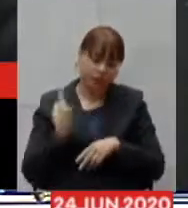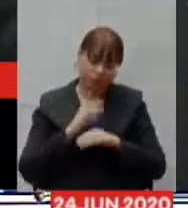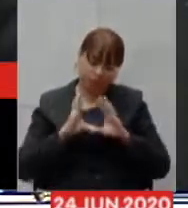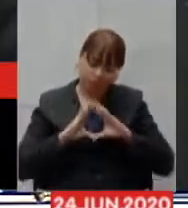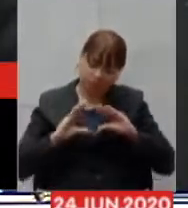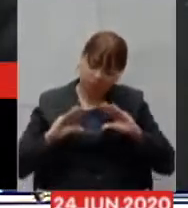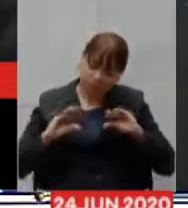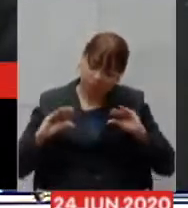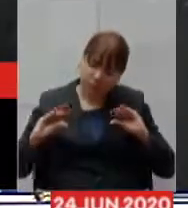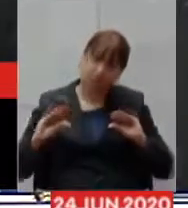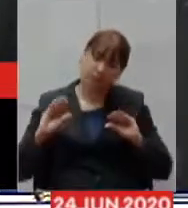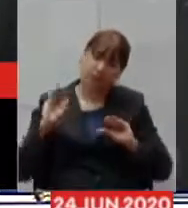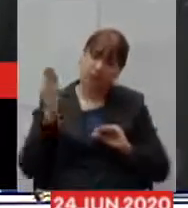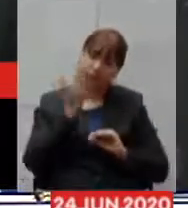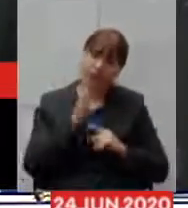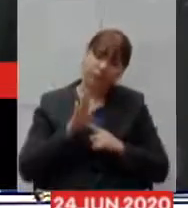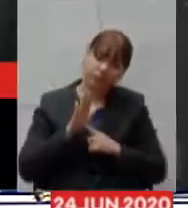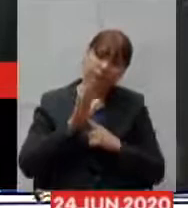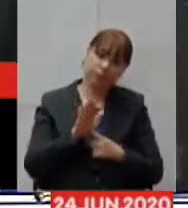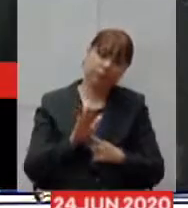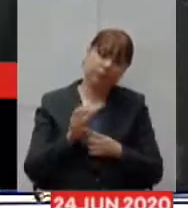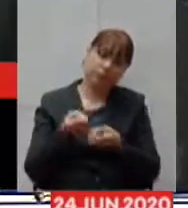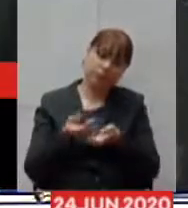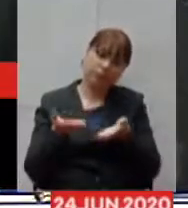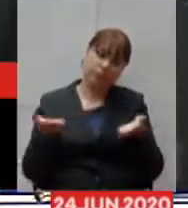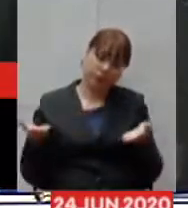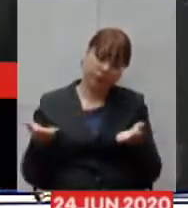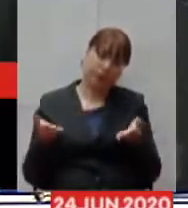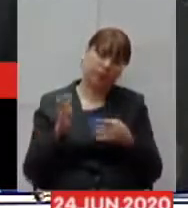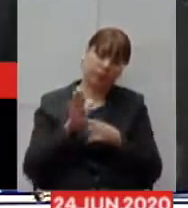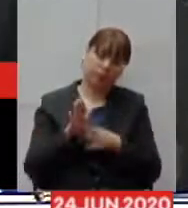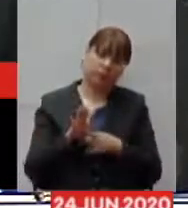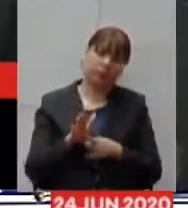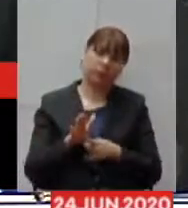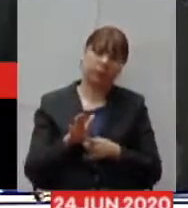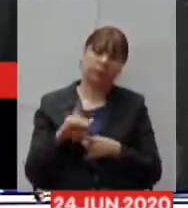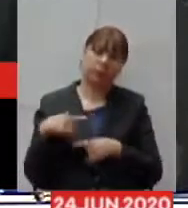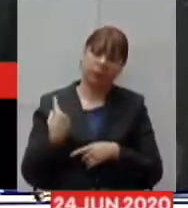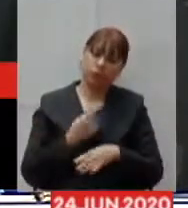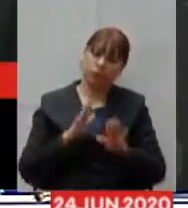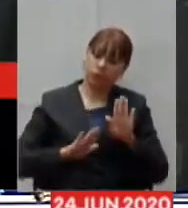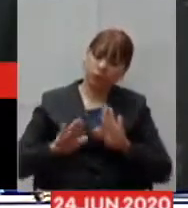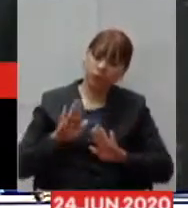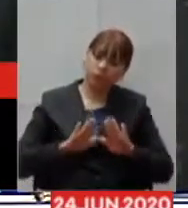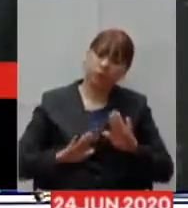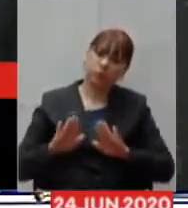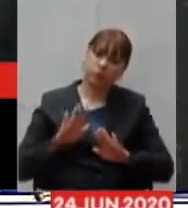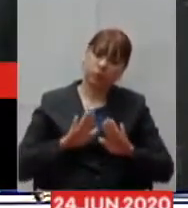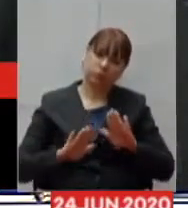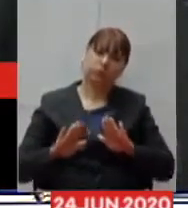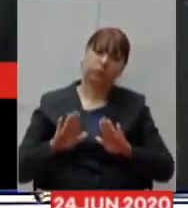tranquilidade de mostrar tudo porque a gente zela absolutamente